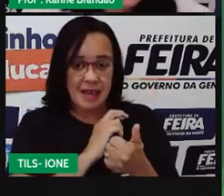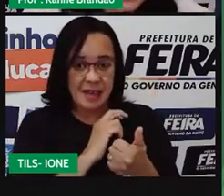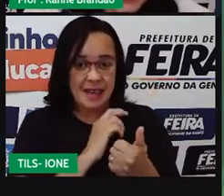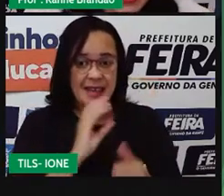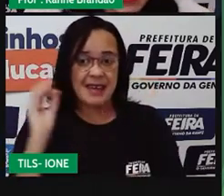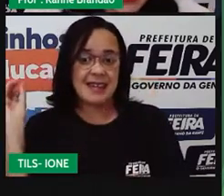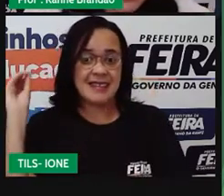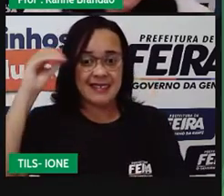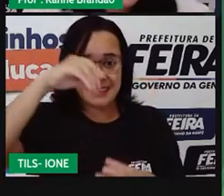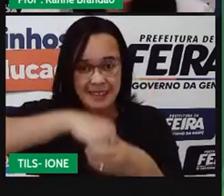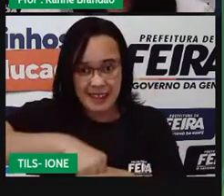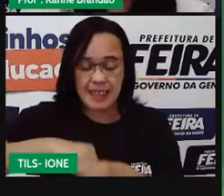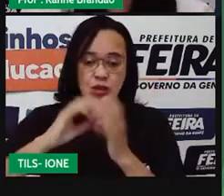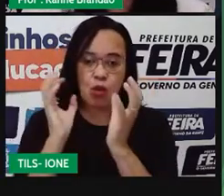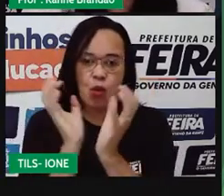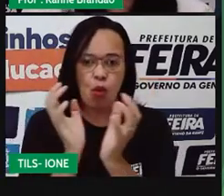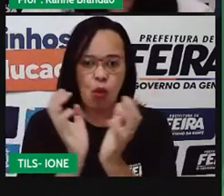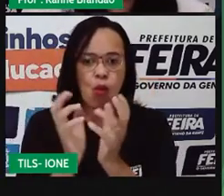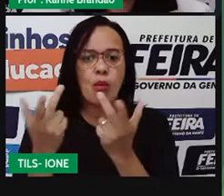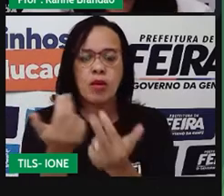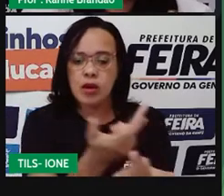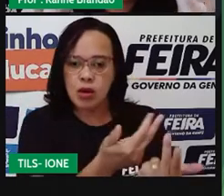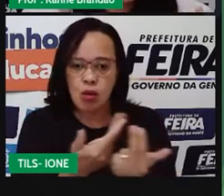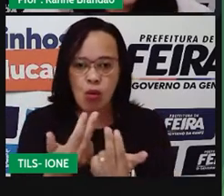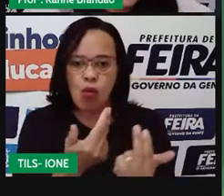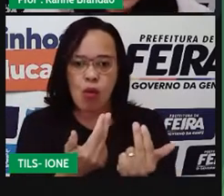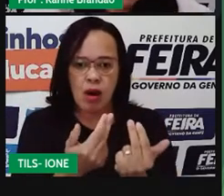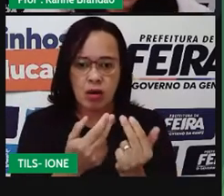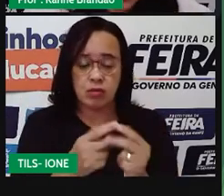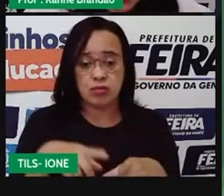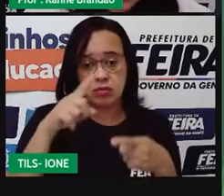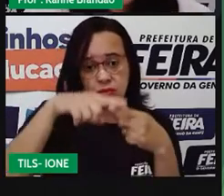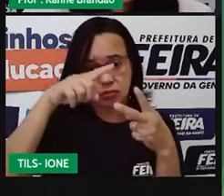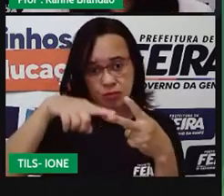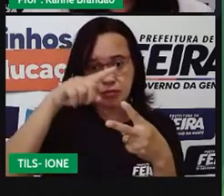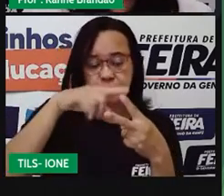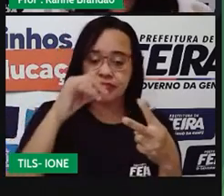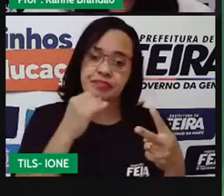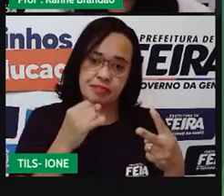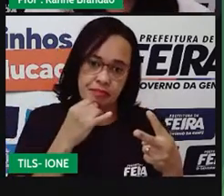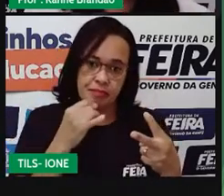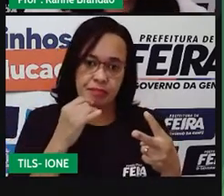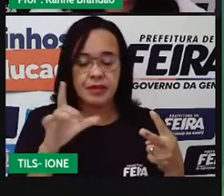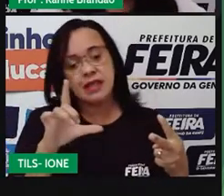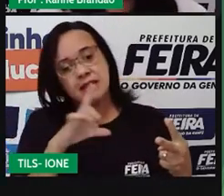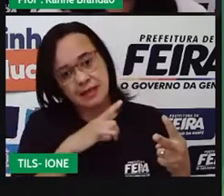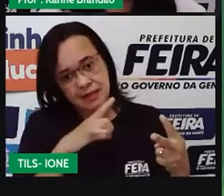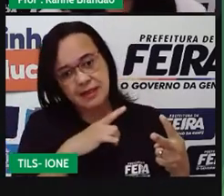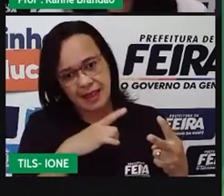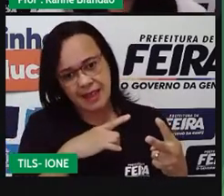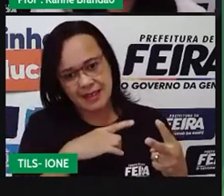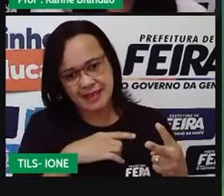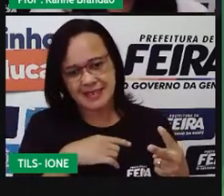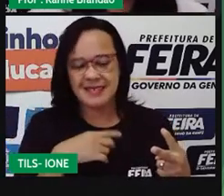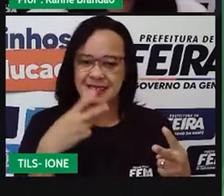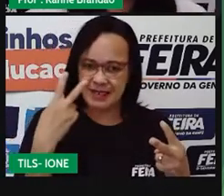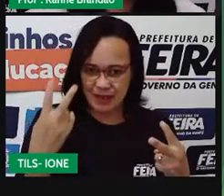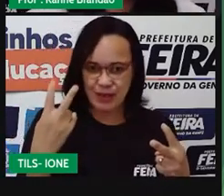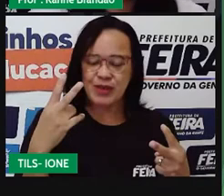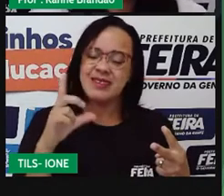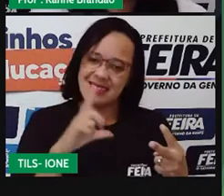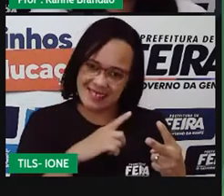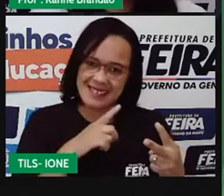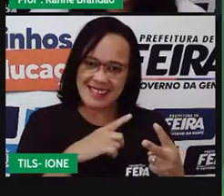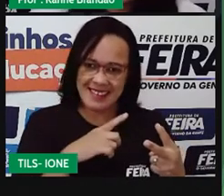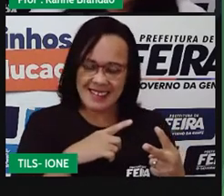de uma mesma espécie. A Pro trouxe aqui dois exemplos, né? Os tipos de relações harmônicas, vamos dizer